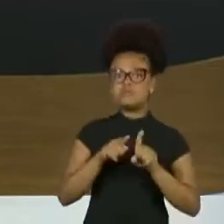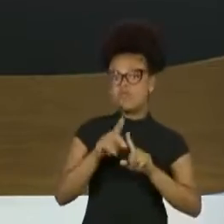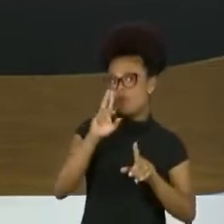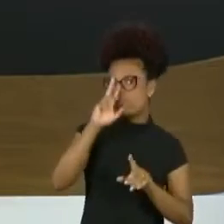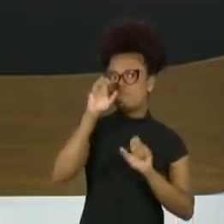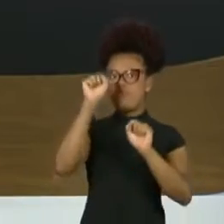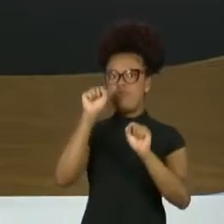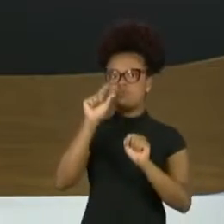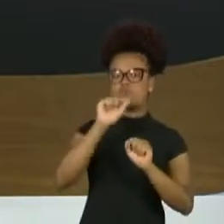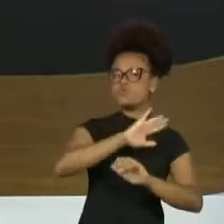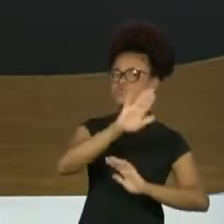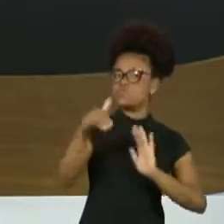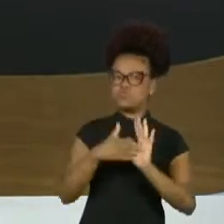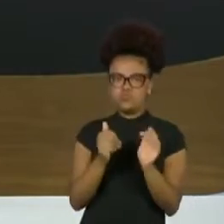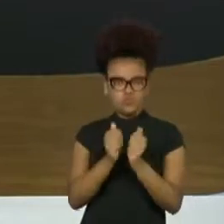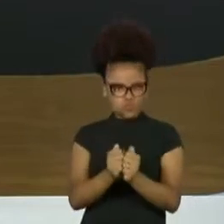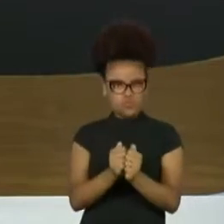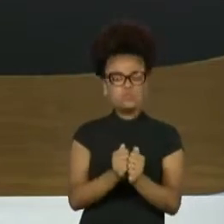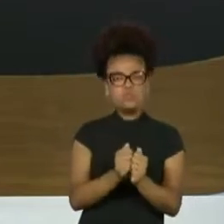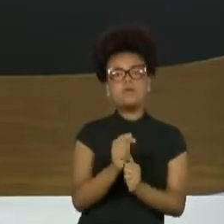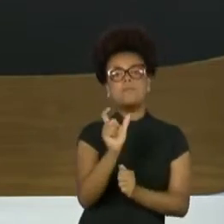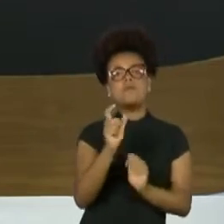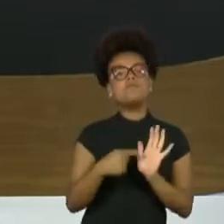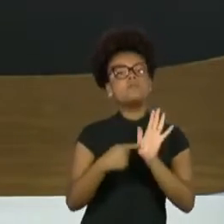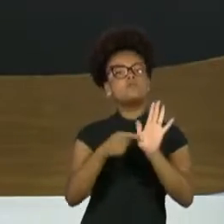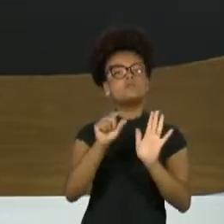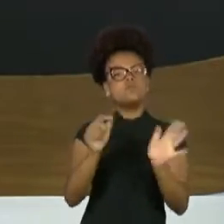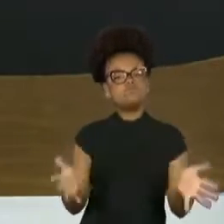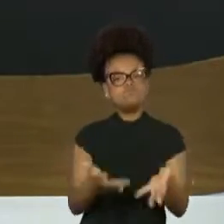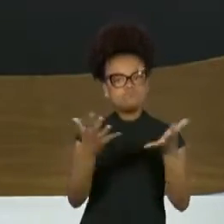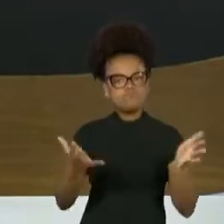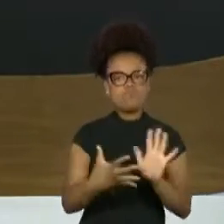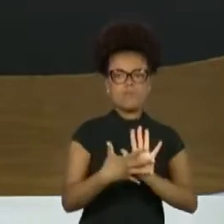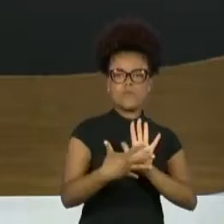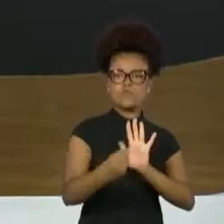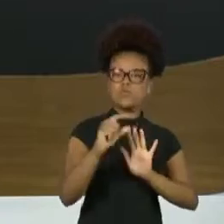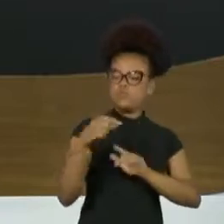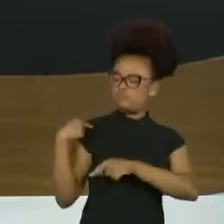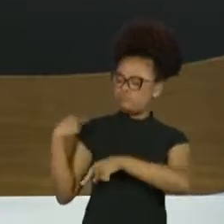isso, serve de inspiração e de modelo para várias gerações.